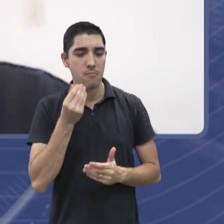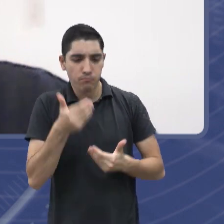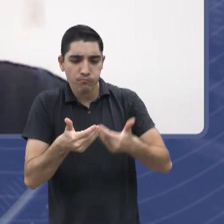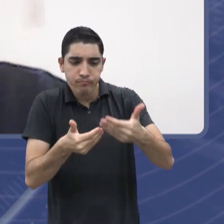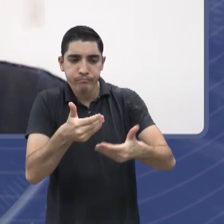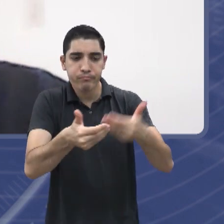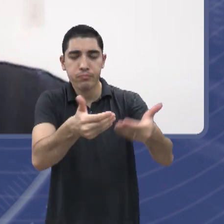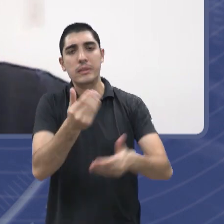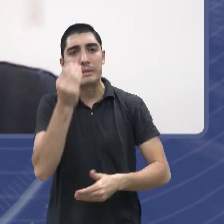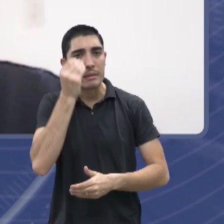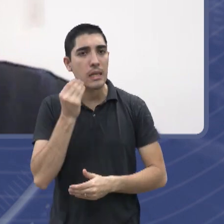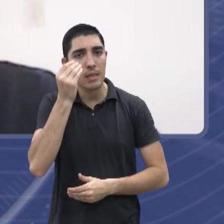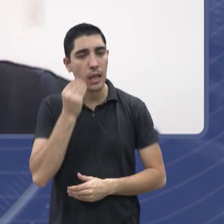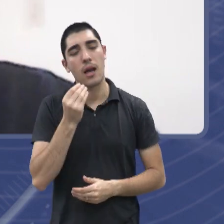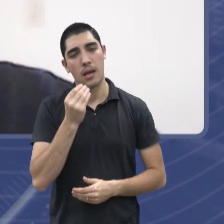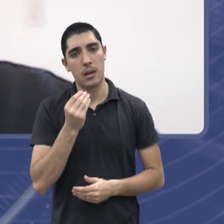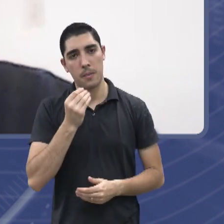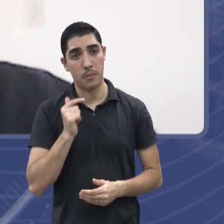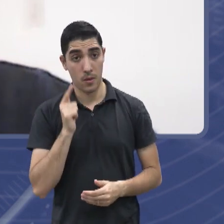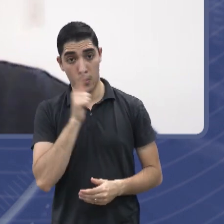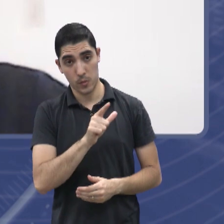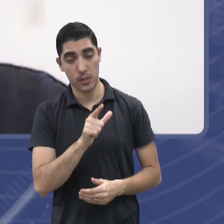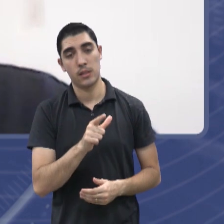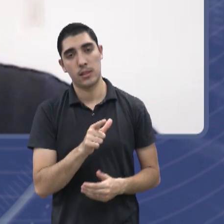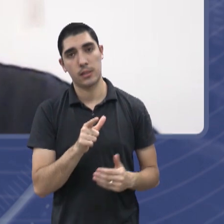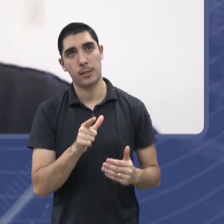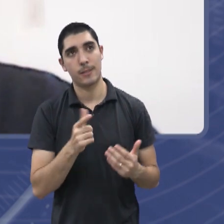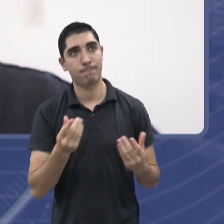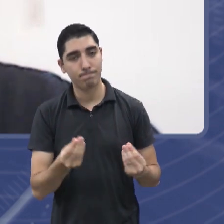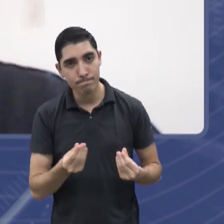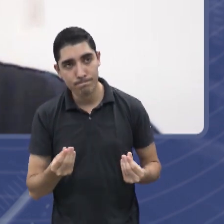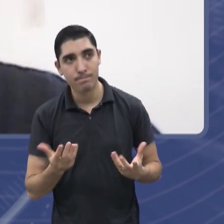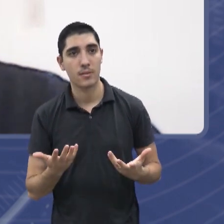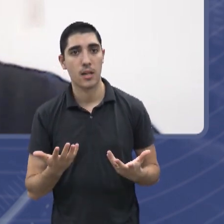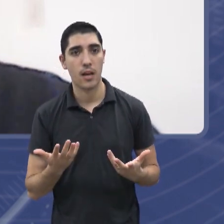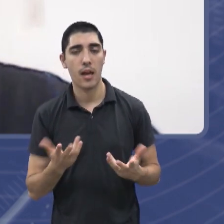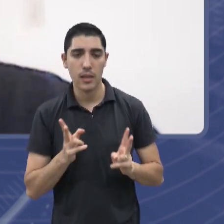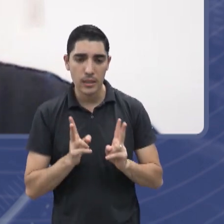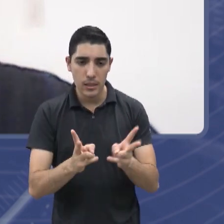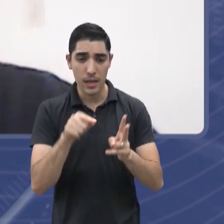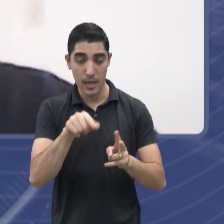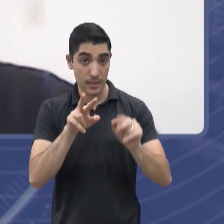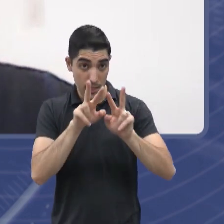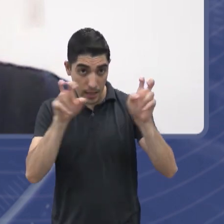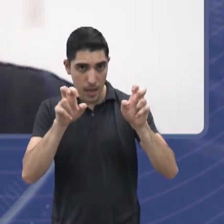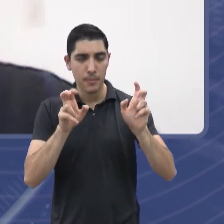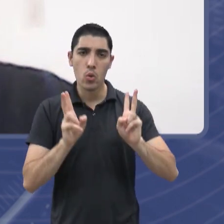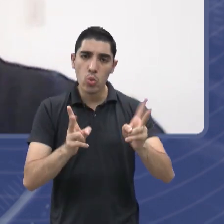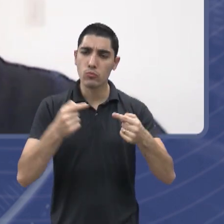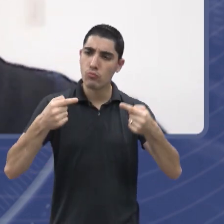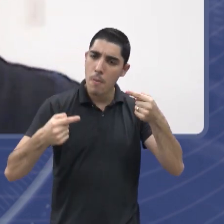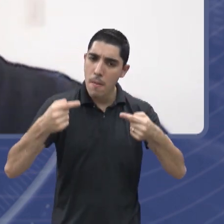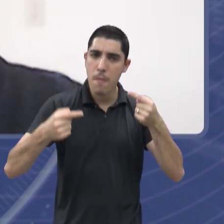quais caminhos, mais, assim, que a gente pode, é, seguir, discutir, para que a gente tenha, né, um futuro